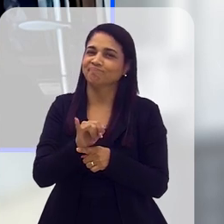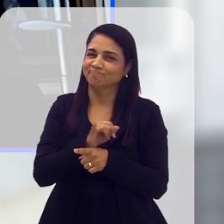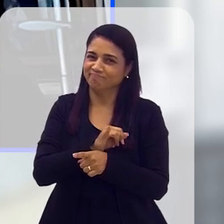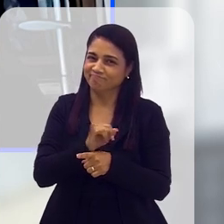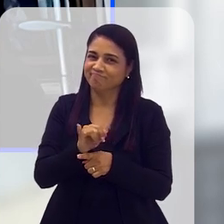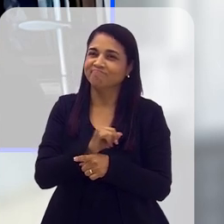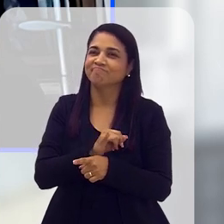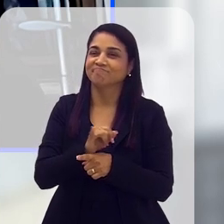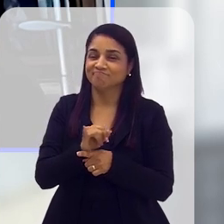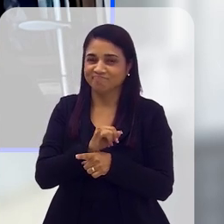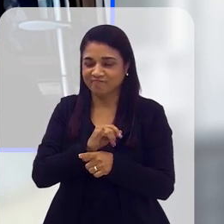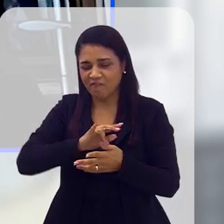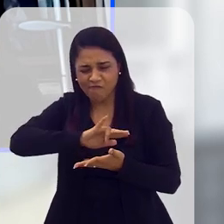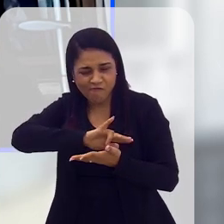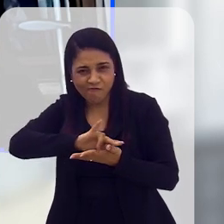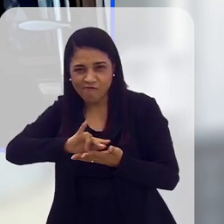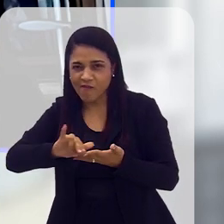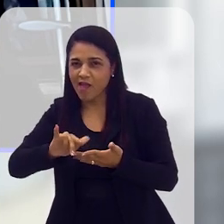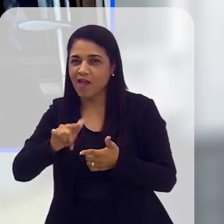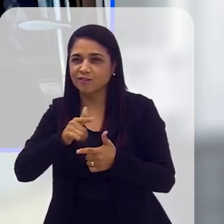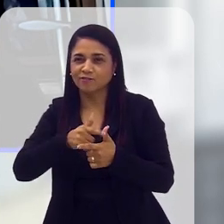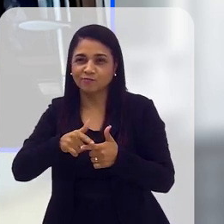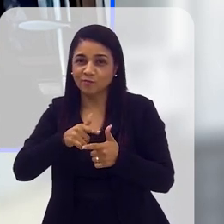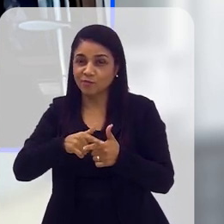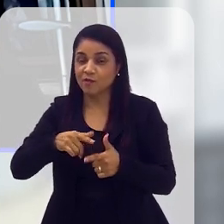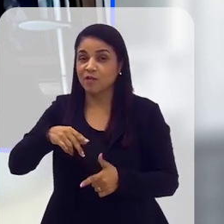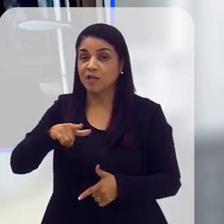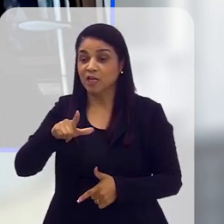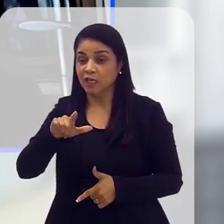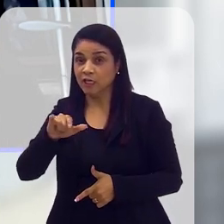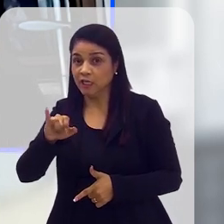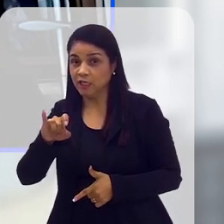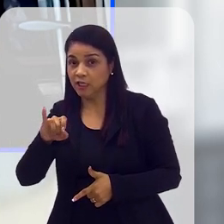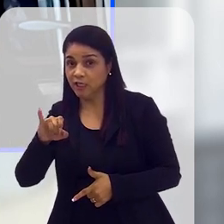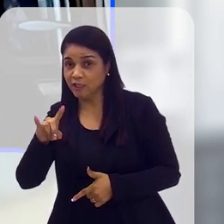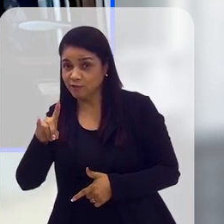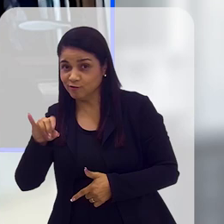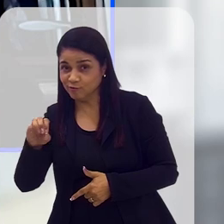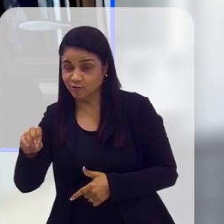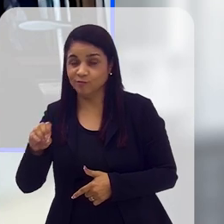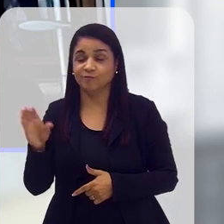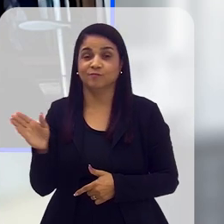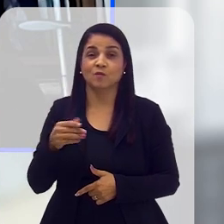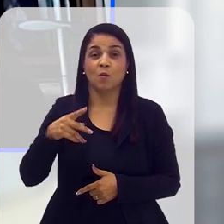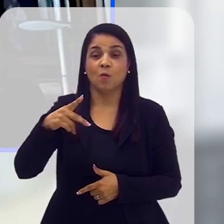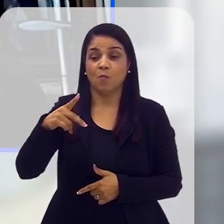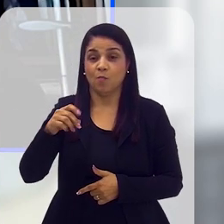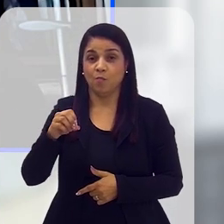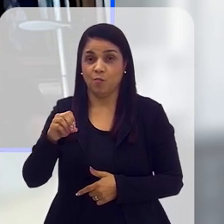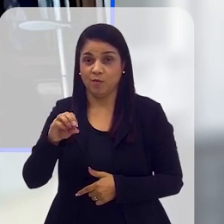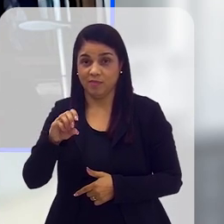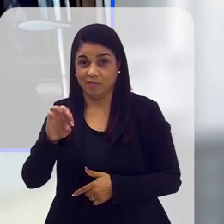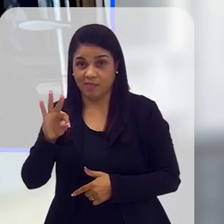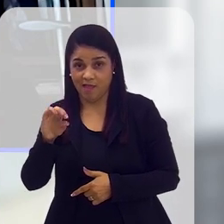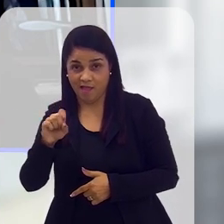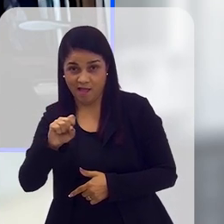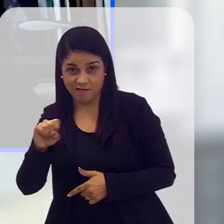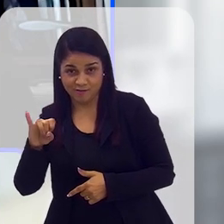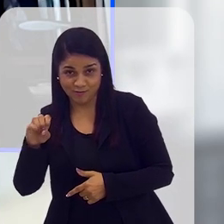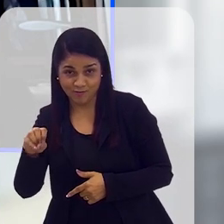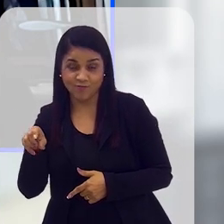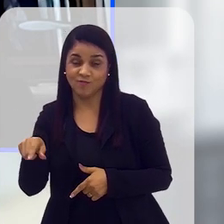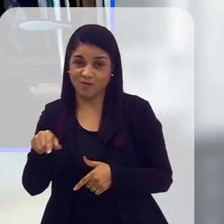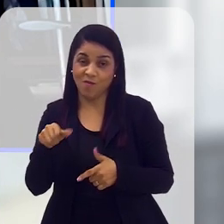enorme quantidade de mineração, de lítio, de potássio, principalmente pelas baterias, e essa transferência